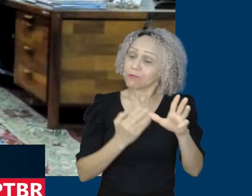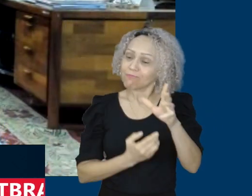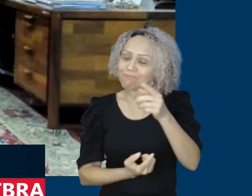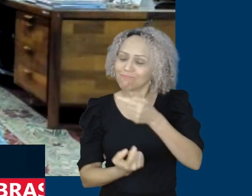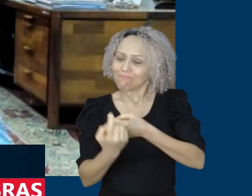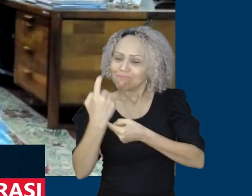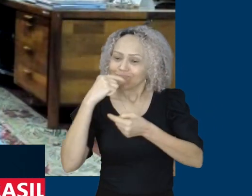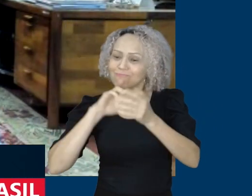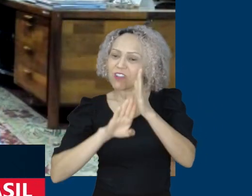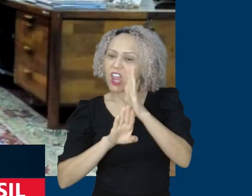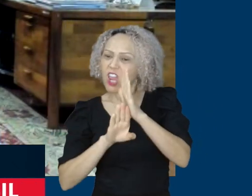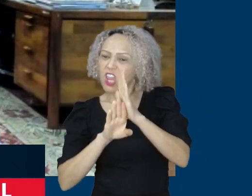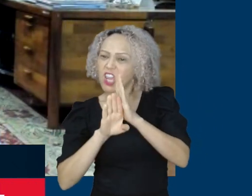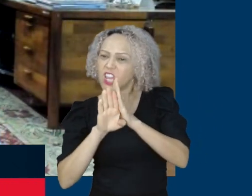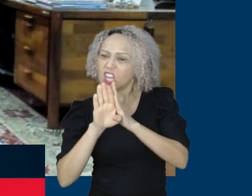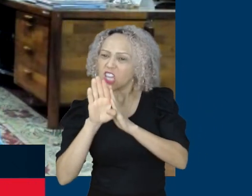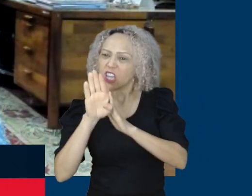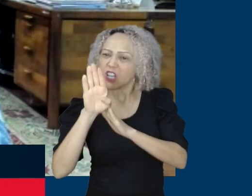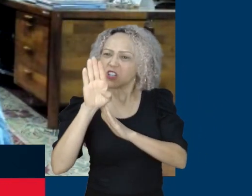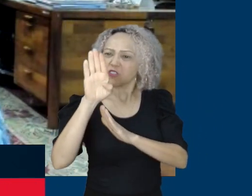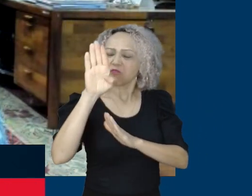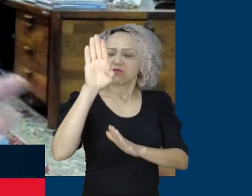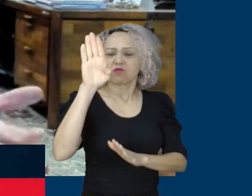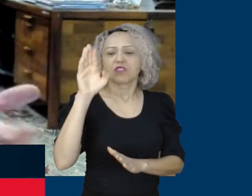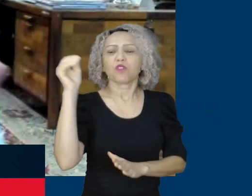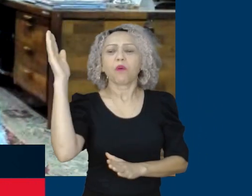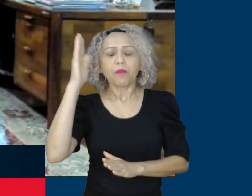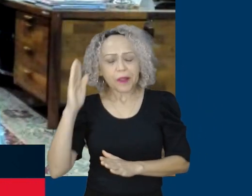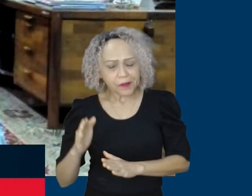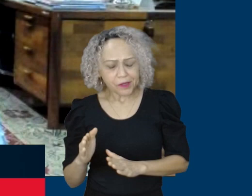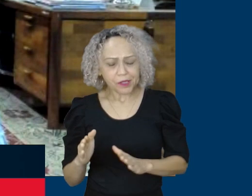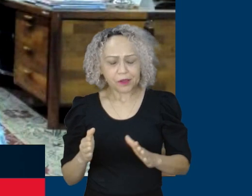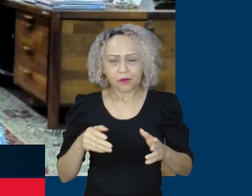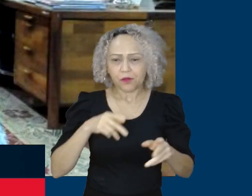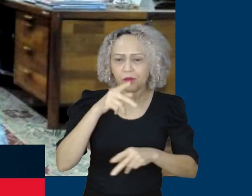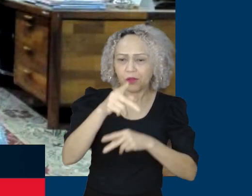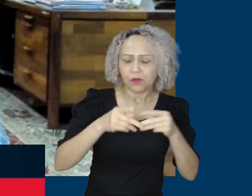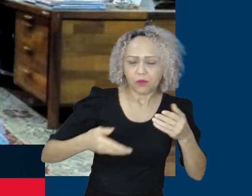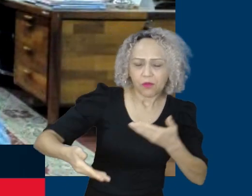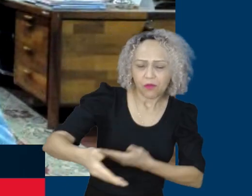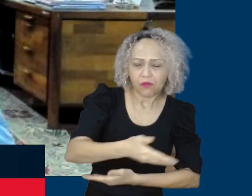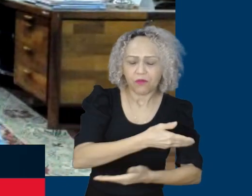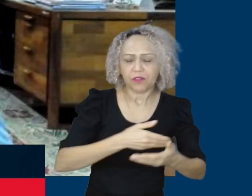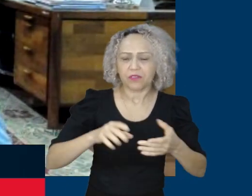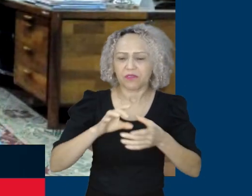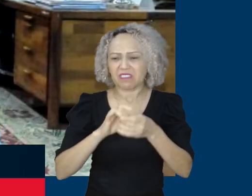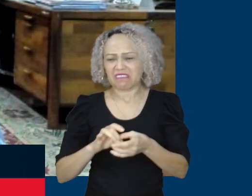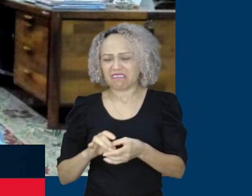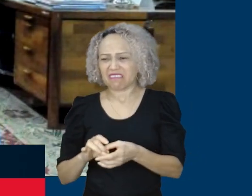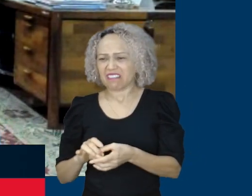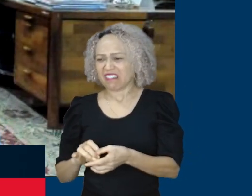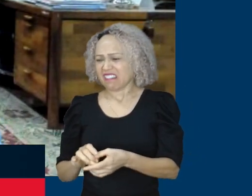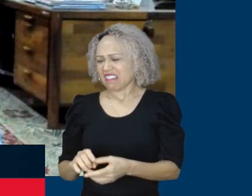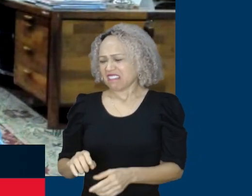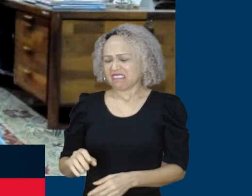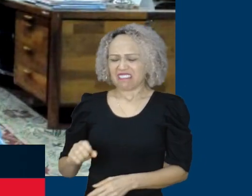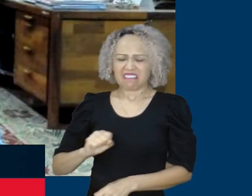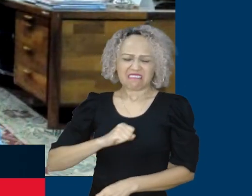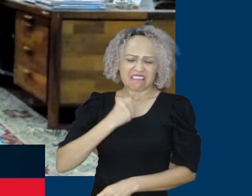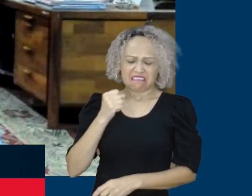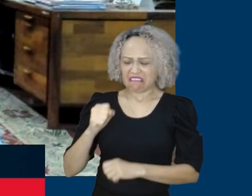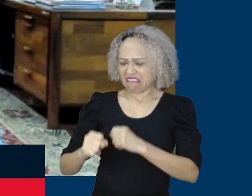unificar o nosso país, o nosso povo, virando a parna do ódio, da intolerância, da raiva, do preconceito,